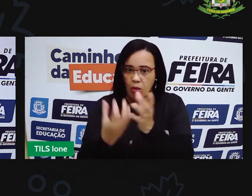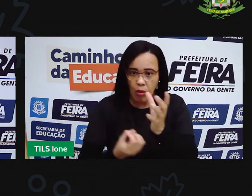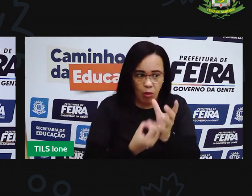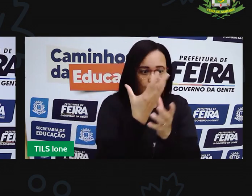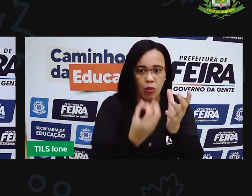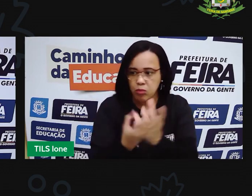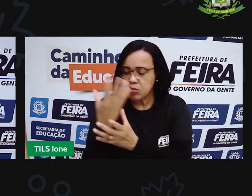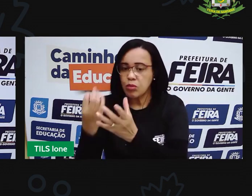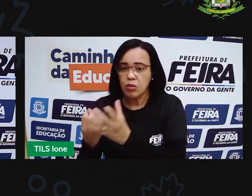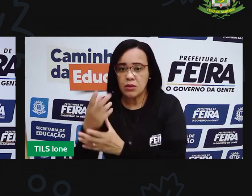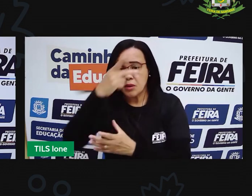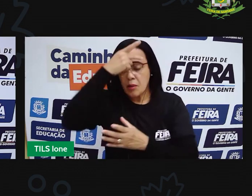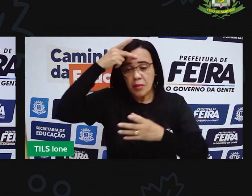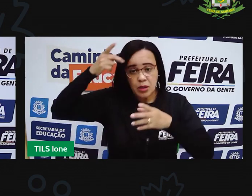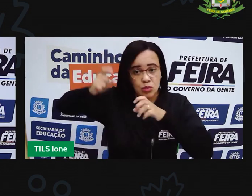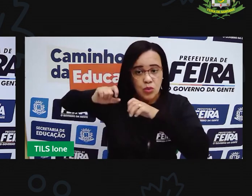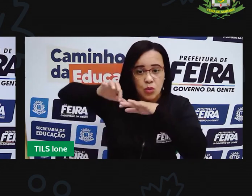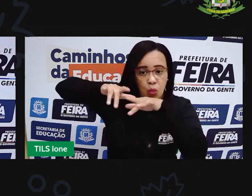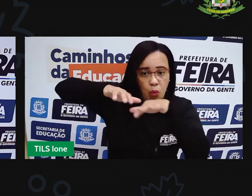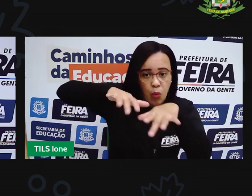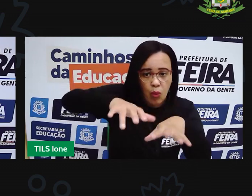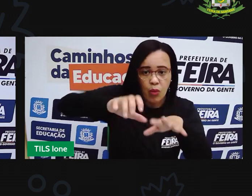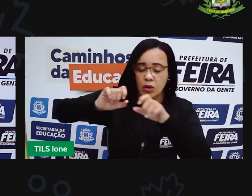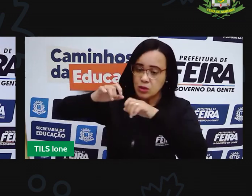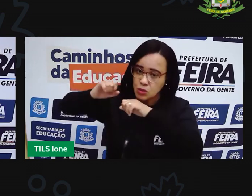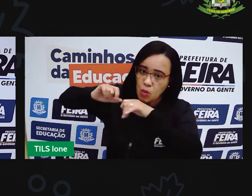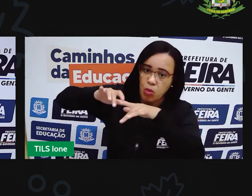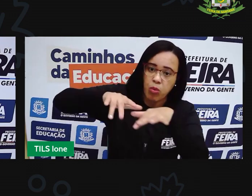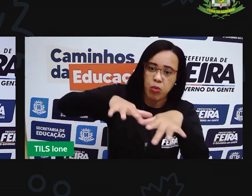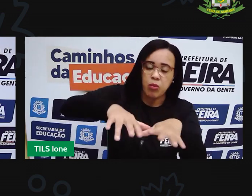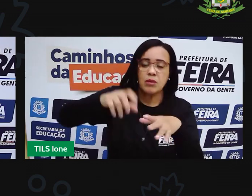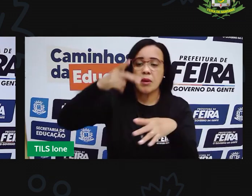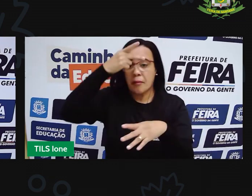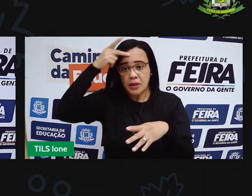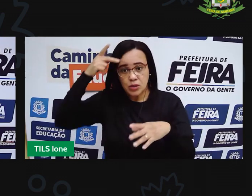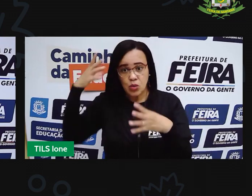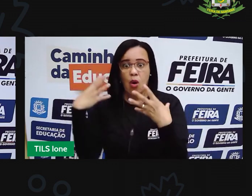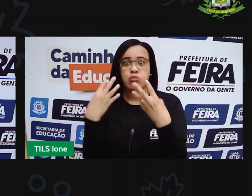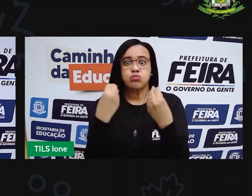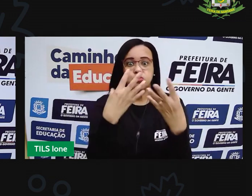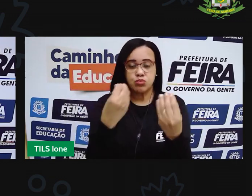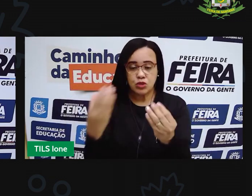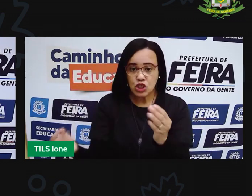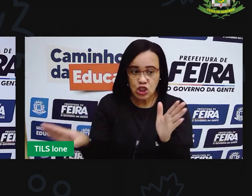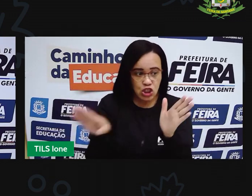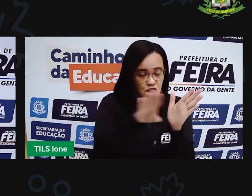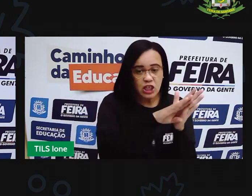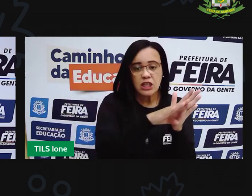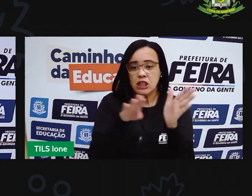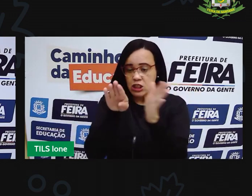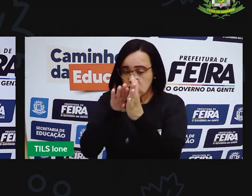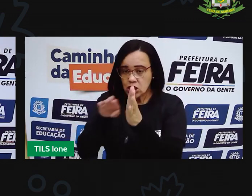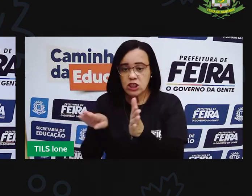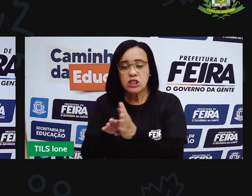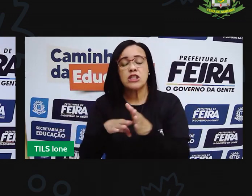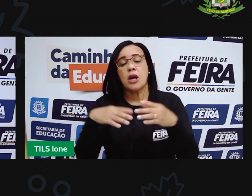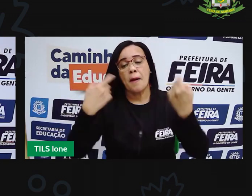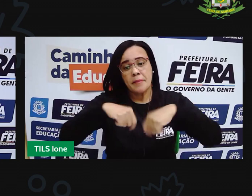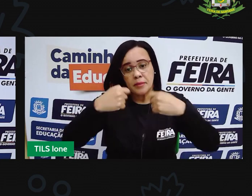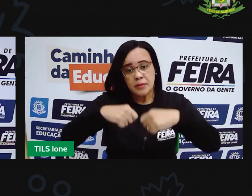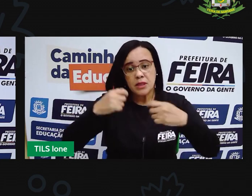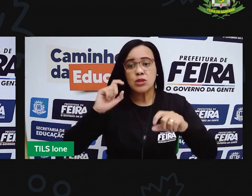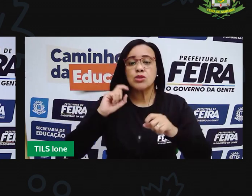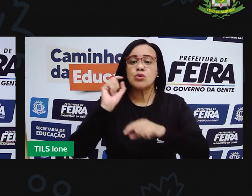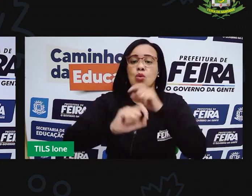vir morar aqui. Outras foram chegando. E isso fez com necessidade para o sexto.